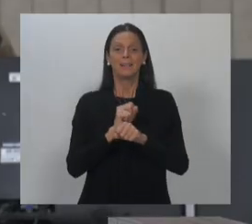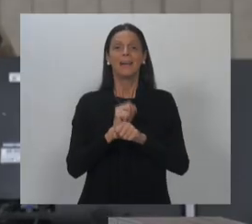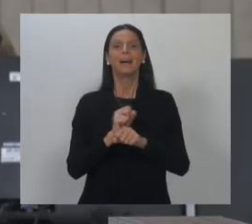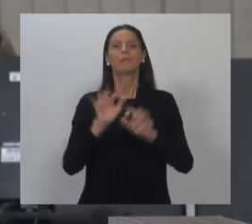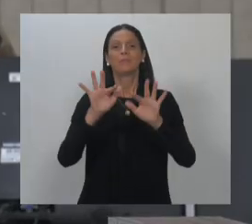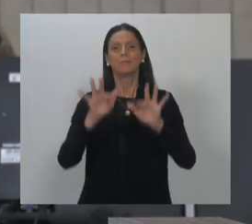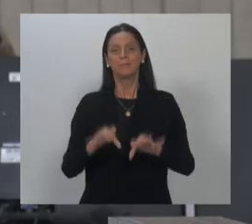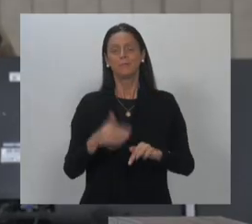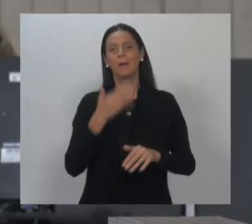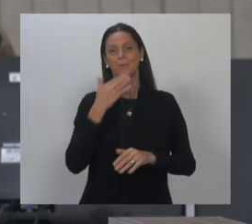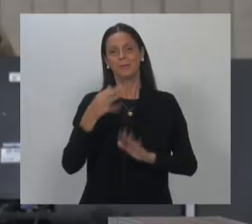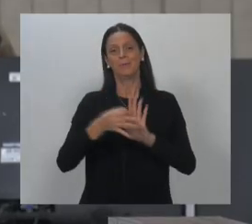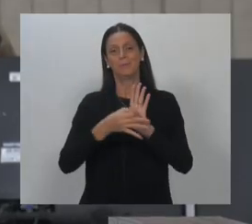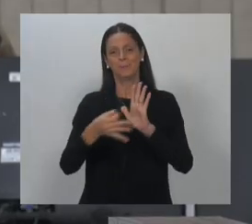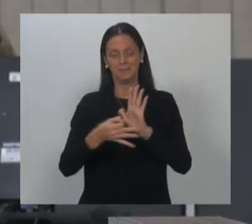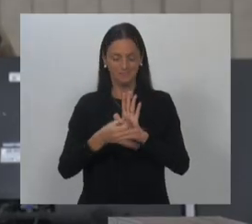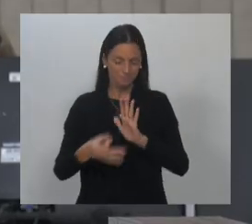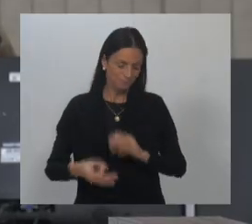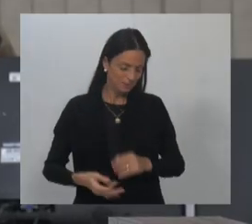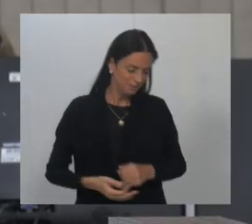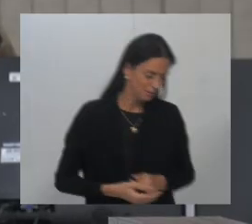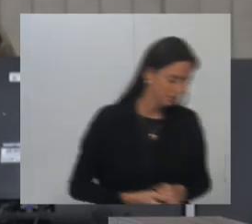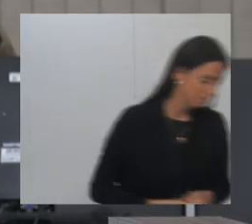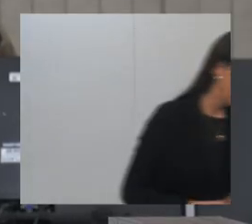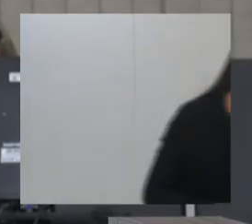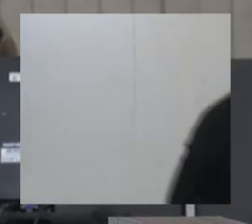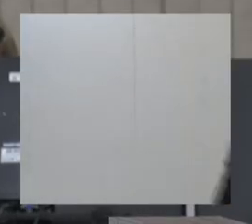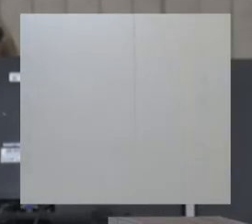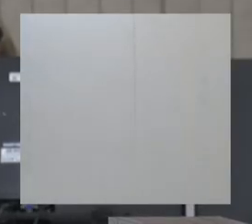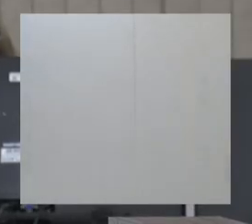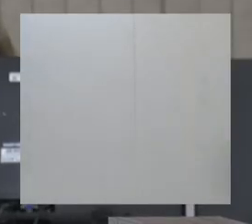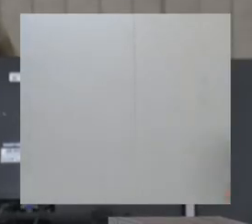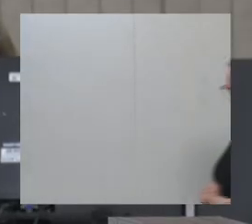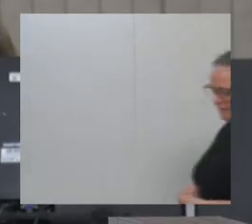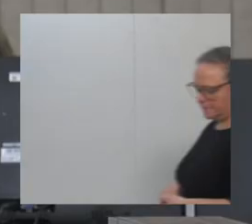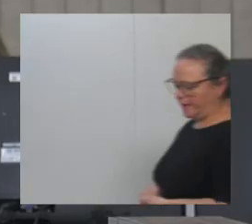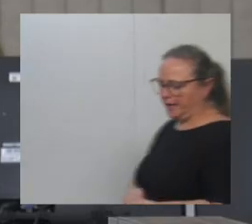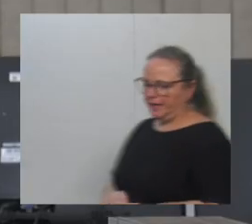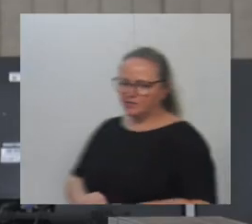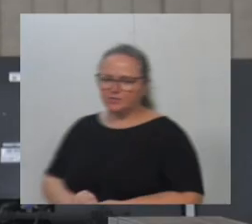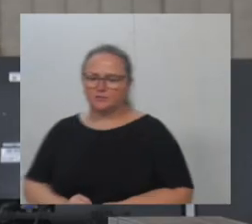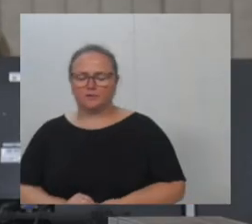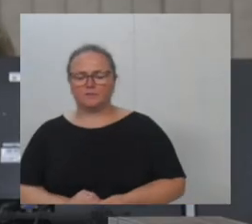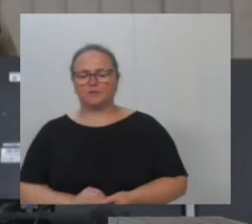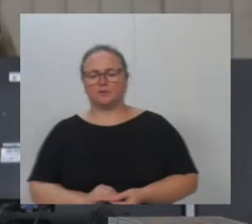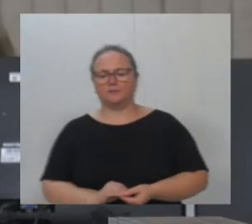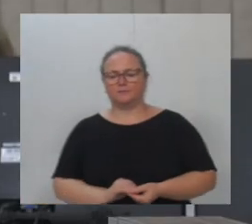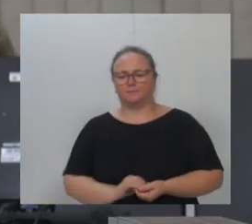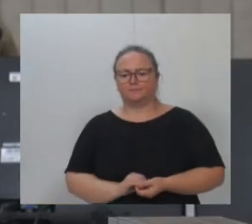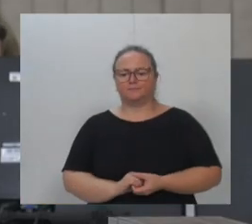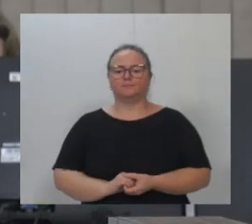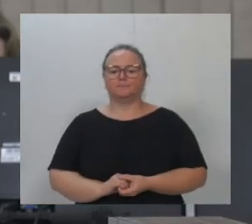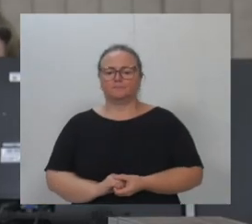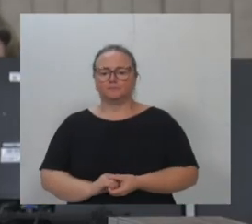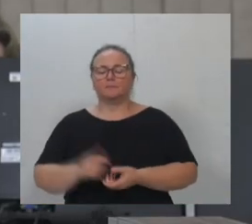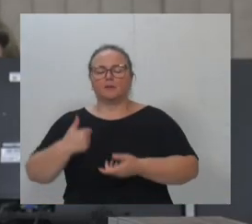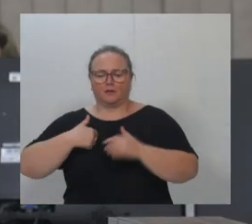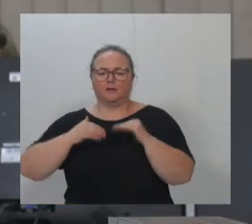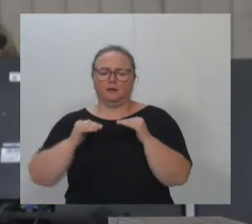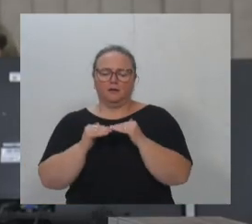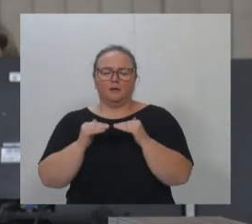finir uma parte. Eu concordo com o seu ponto de vista. Eu recordo perfeitamente, quando era